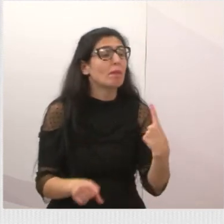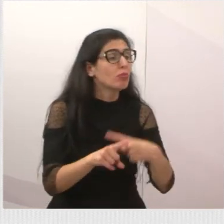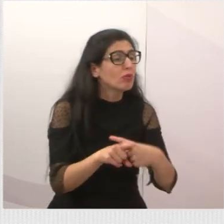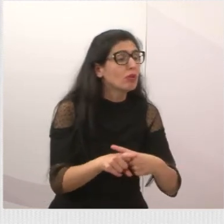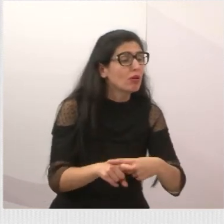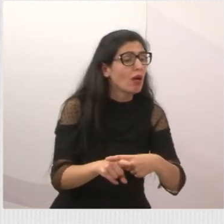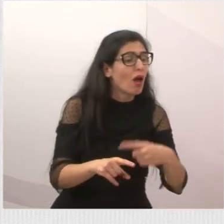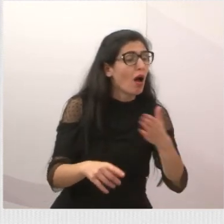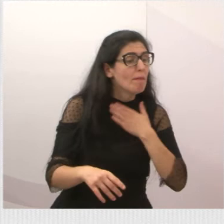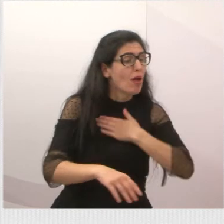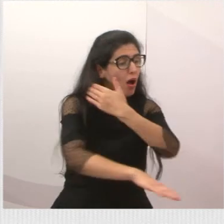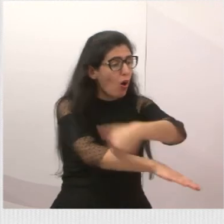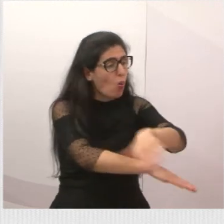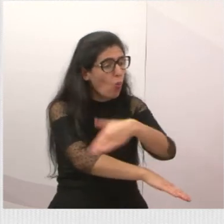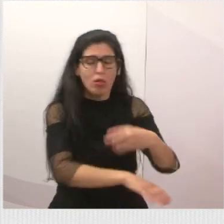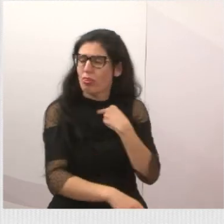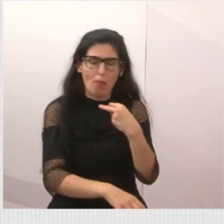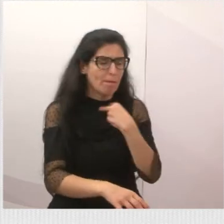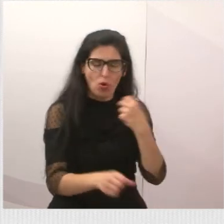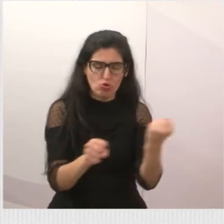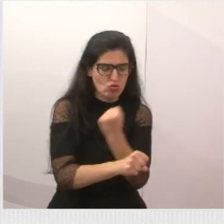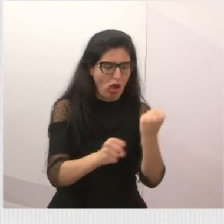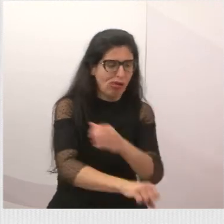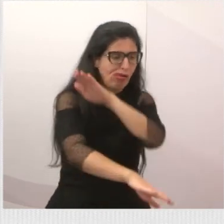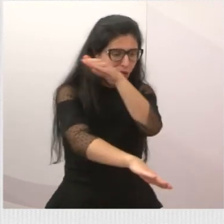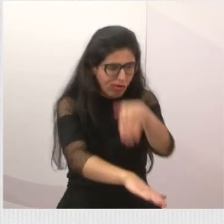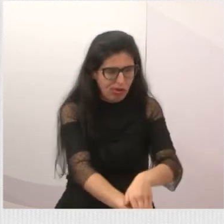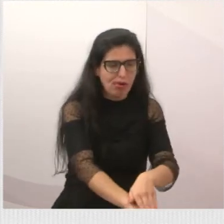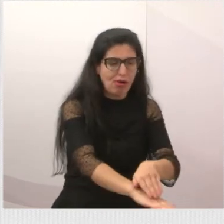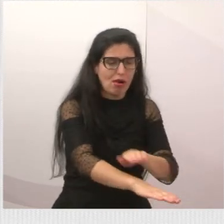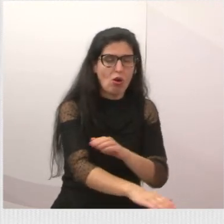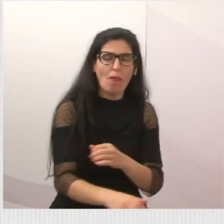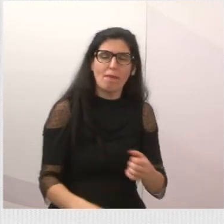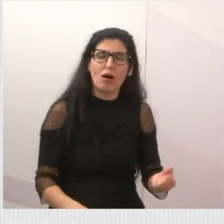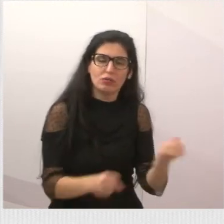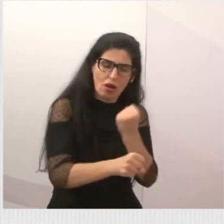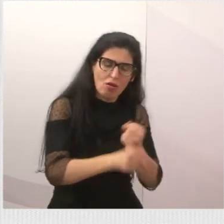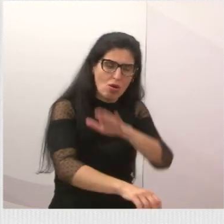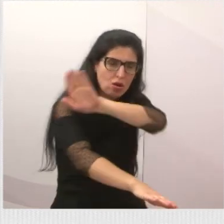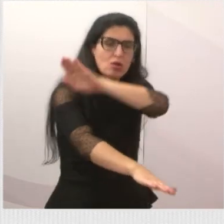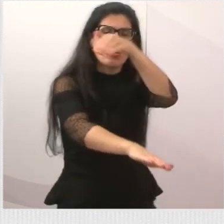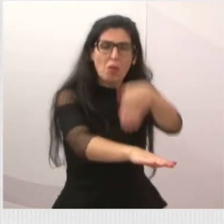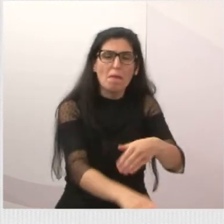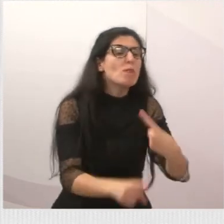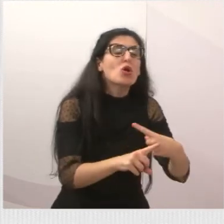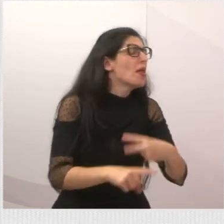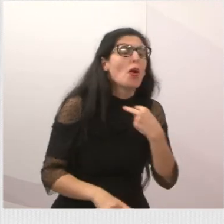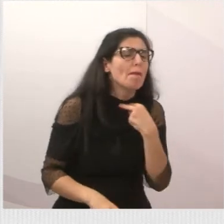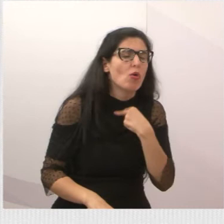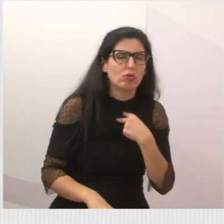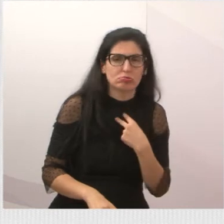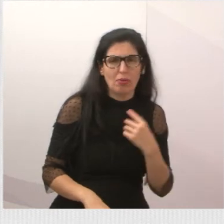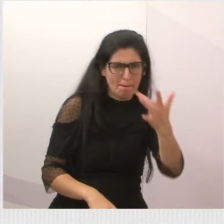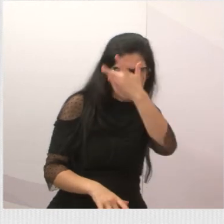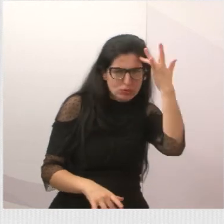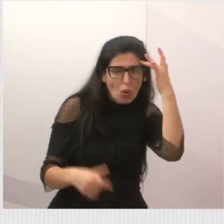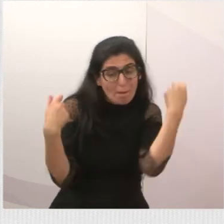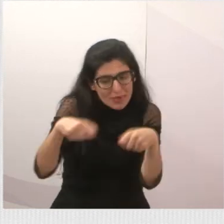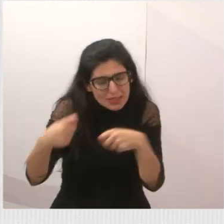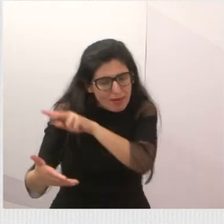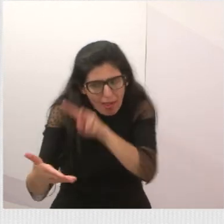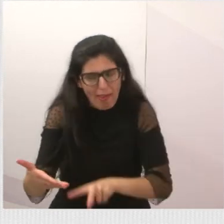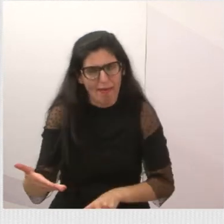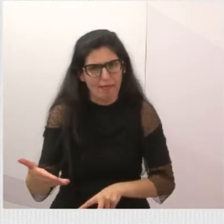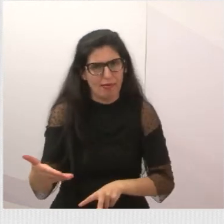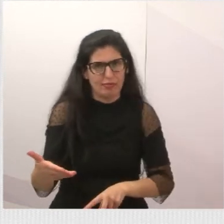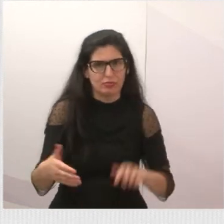disso e disso. Está lá explicando. Infelizmente, as pessoas não viram, né? Não clica lá para abrir para ler. Mas a gente vai continuar